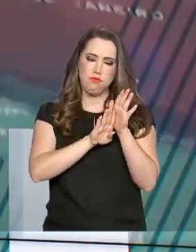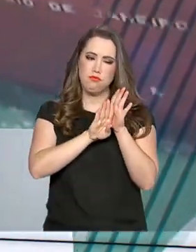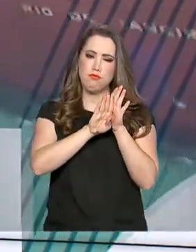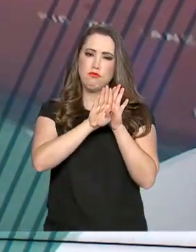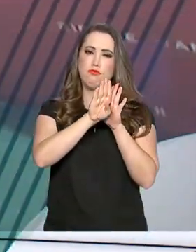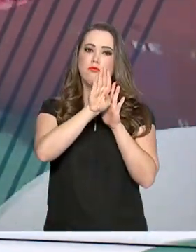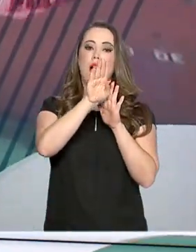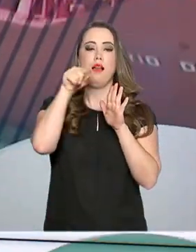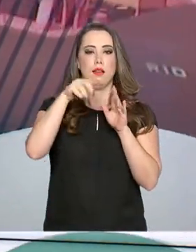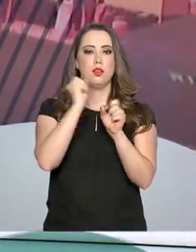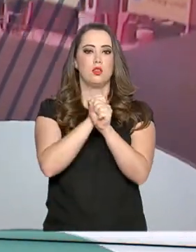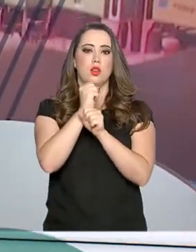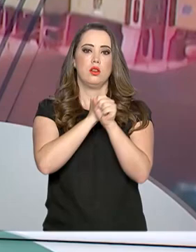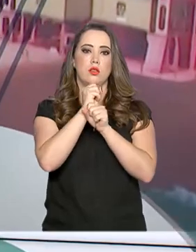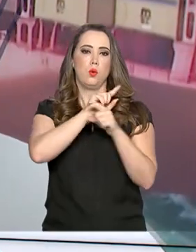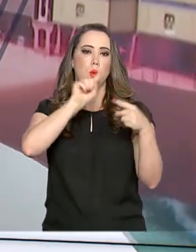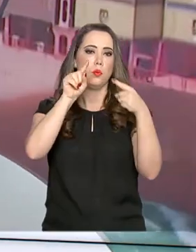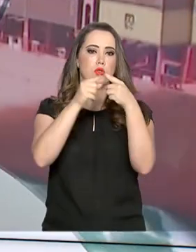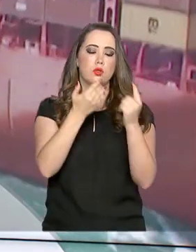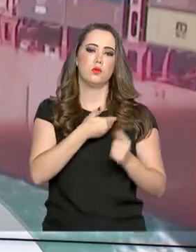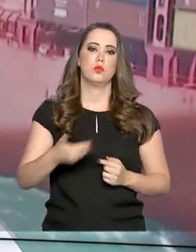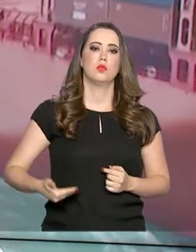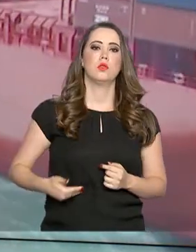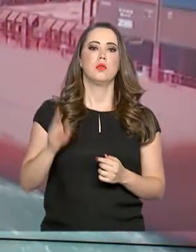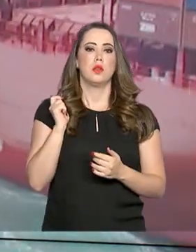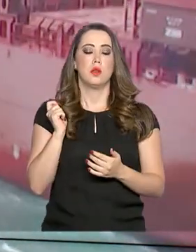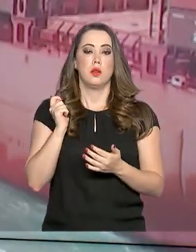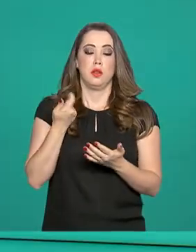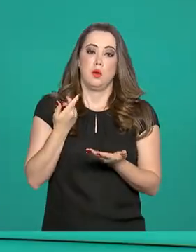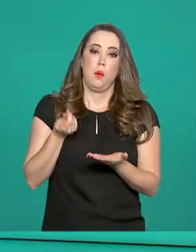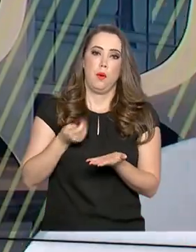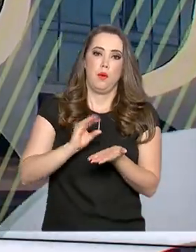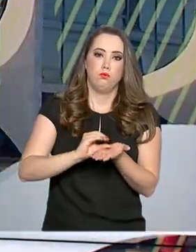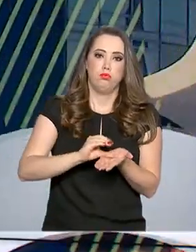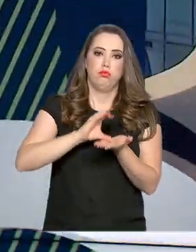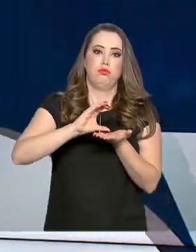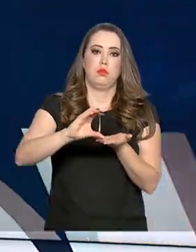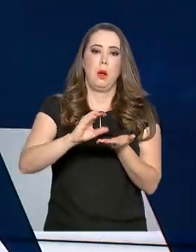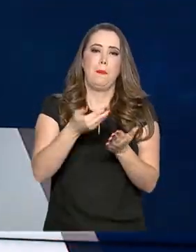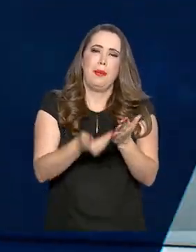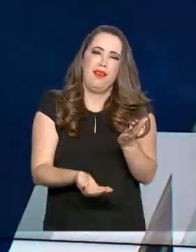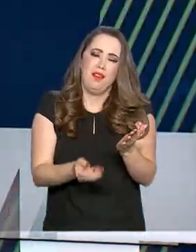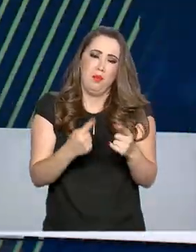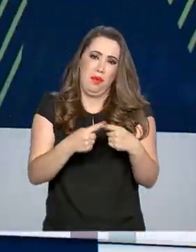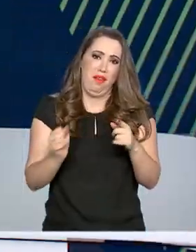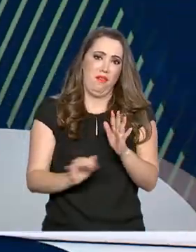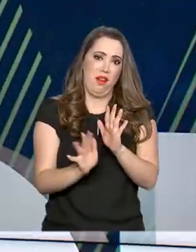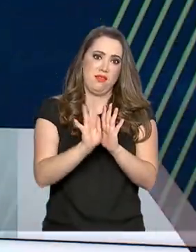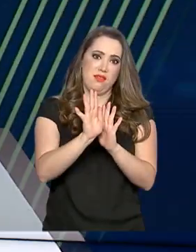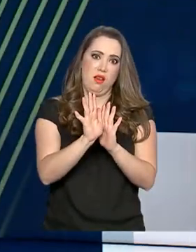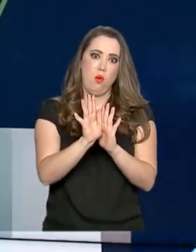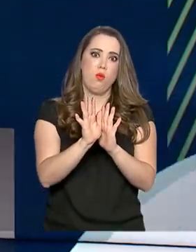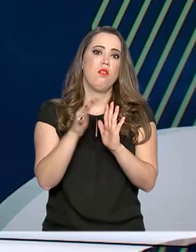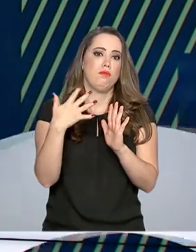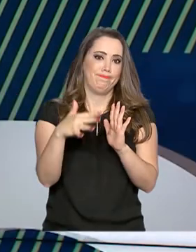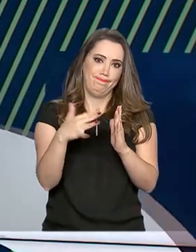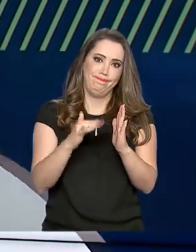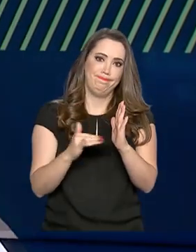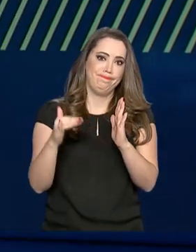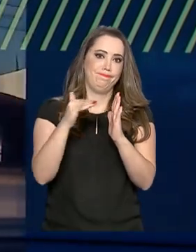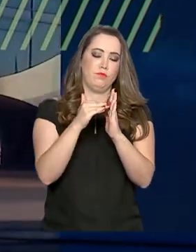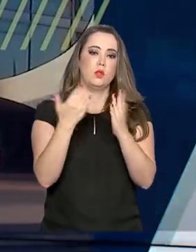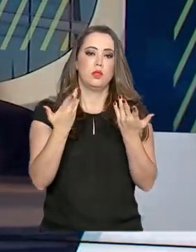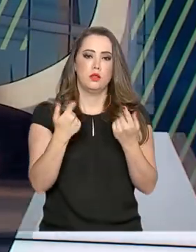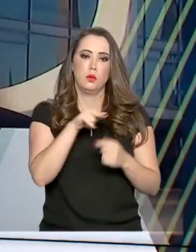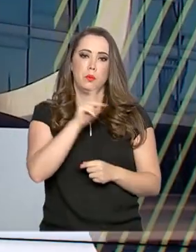reajustado ainda este ano. A intenção do governo é compensar a perda com a inflação que acabou ficando acima do previsto. O presidente Jair